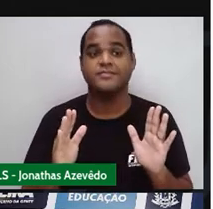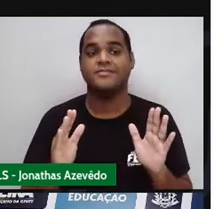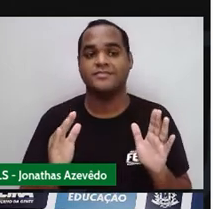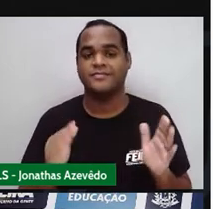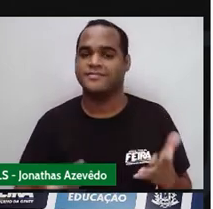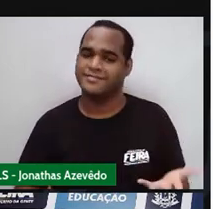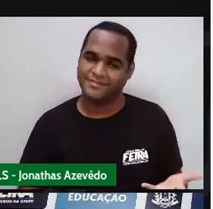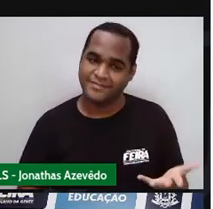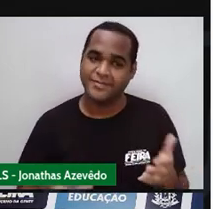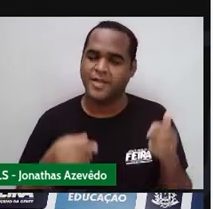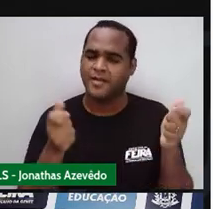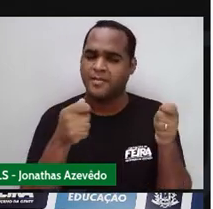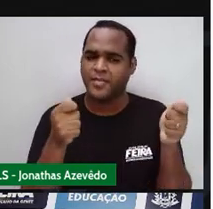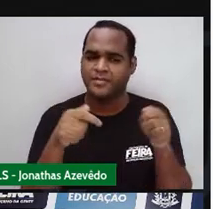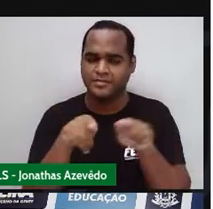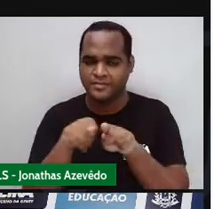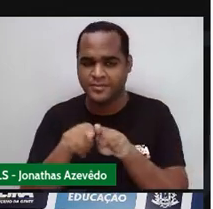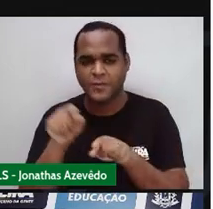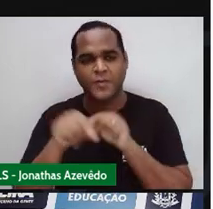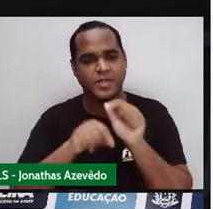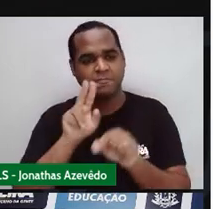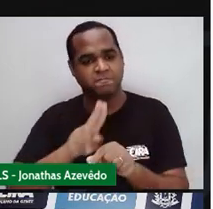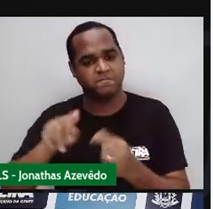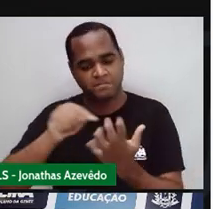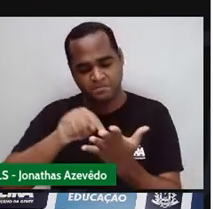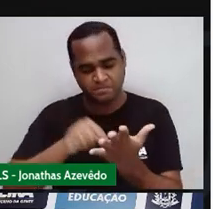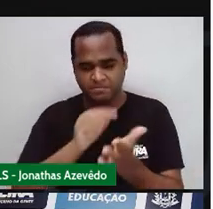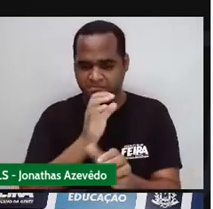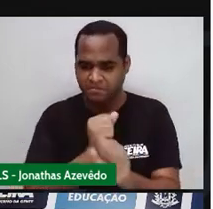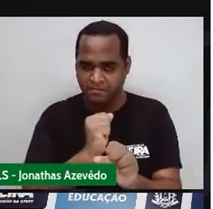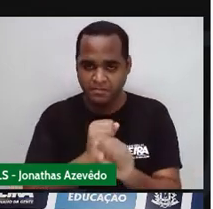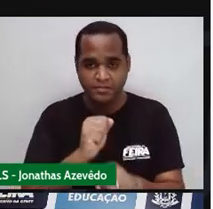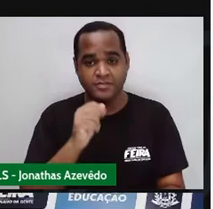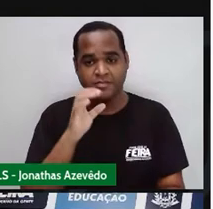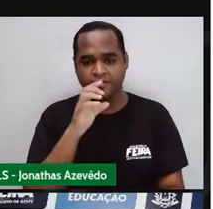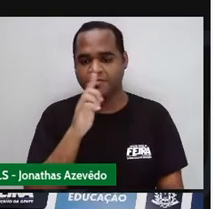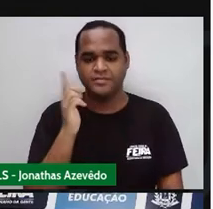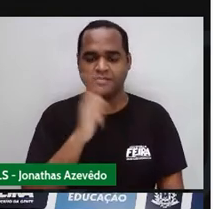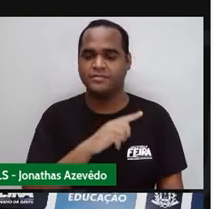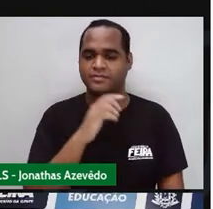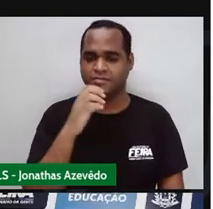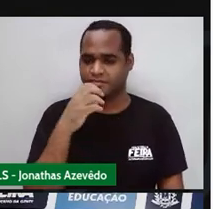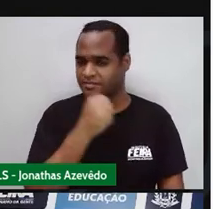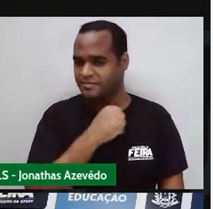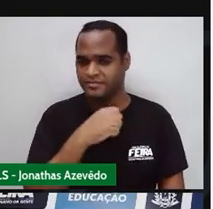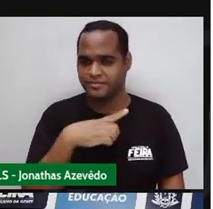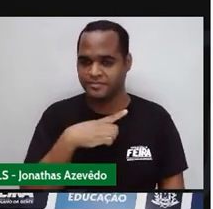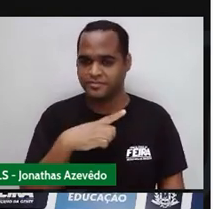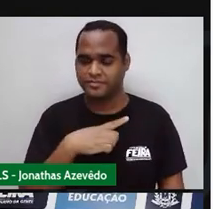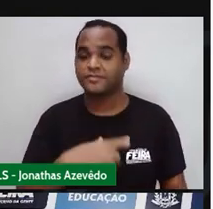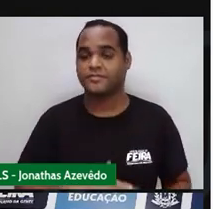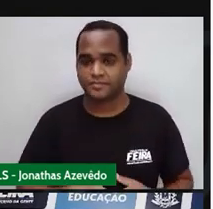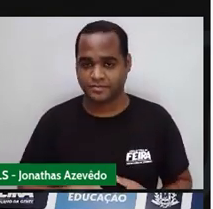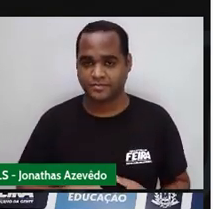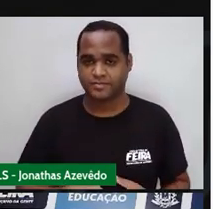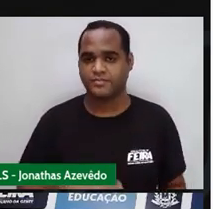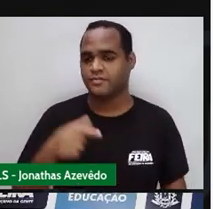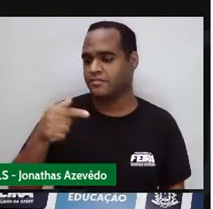Bom Você pode também usar Uma calculadora Para ser mais rápido Tá bom? Isso aqui dá 78